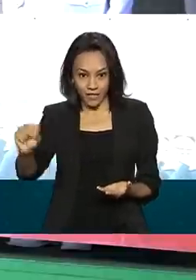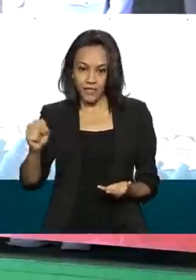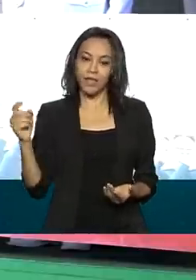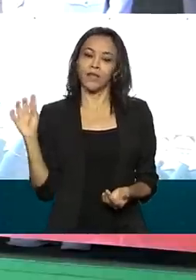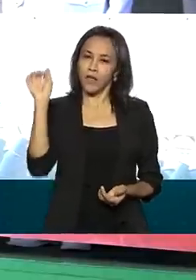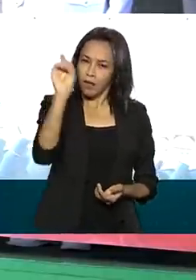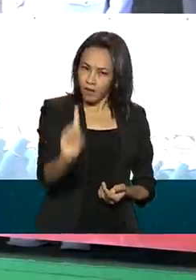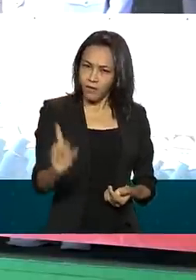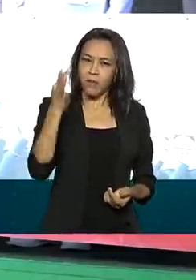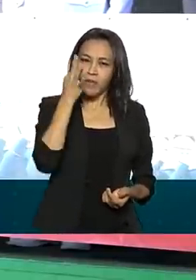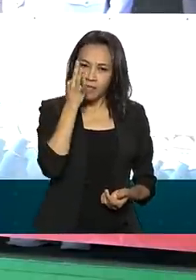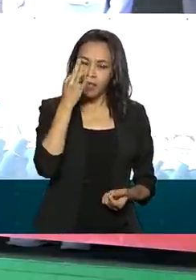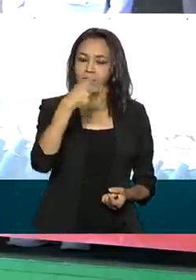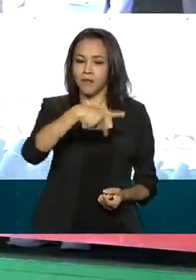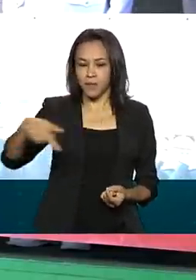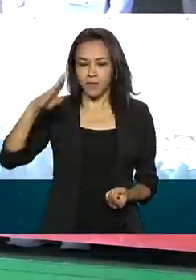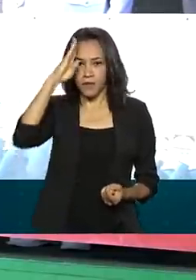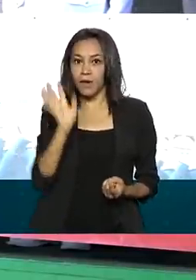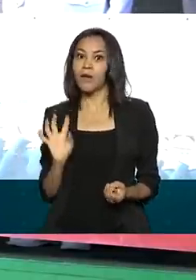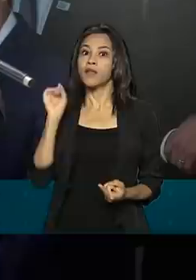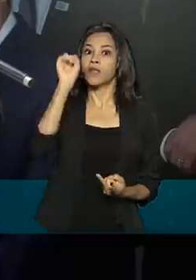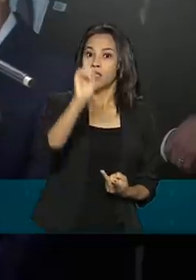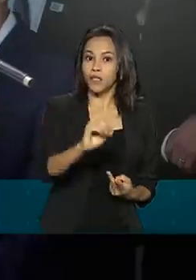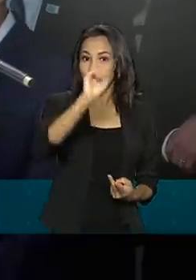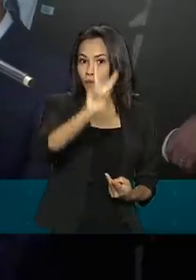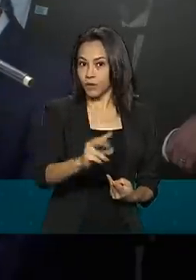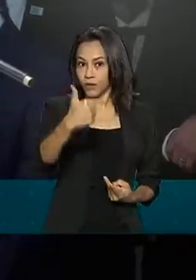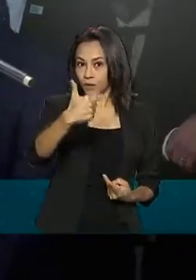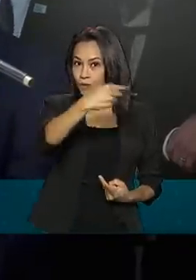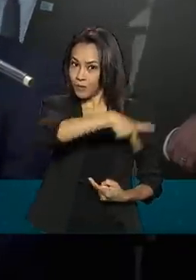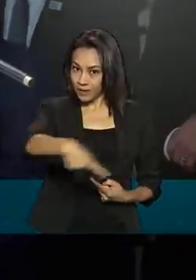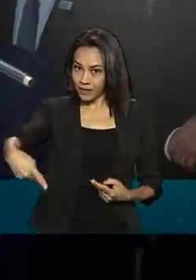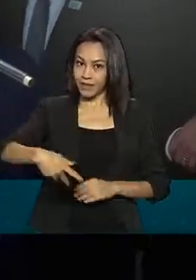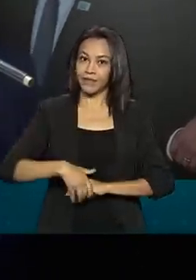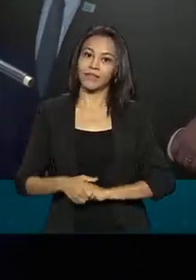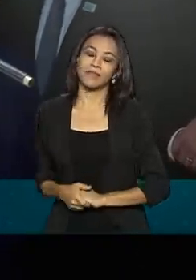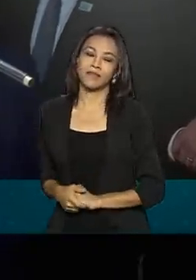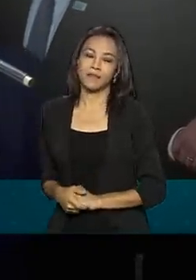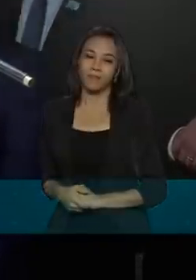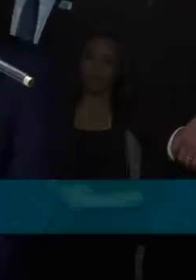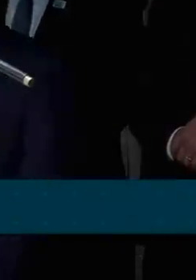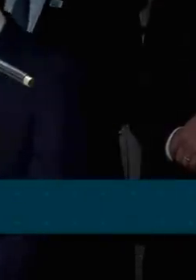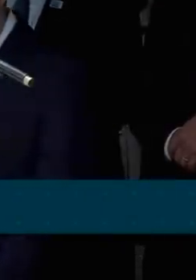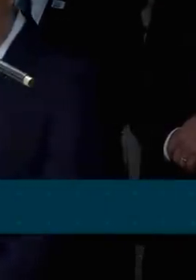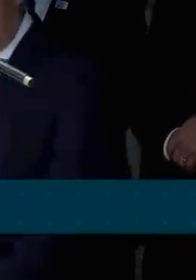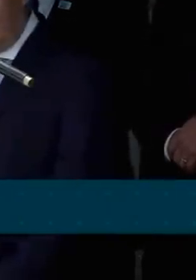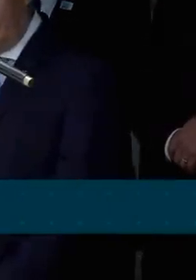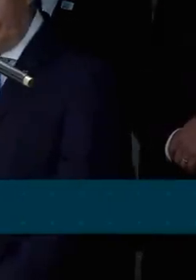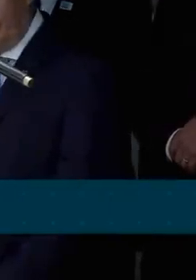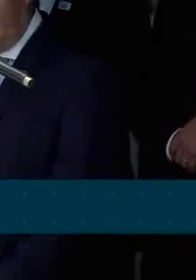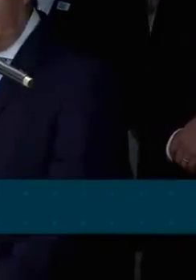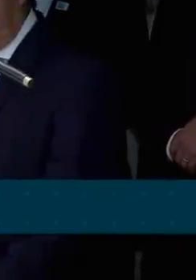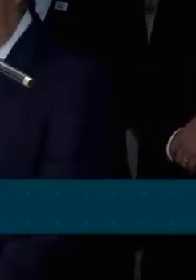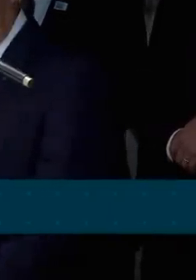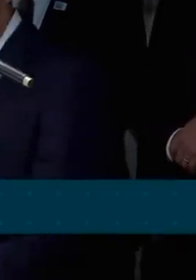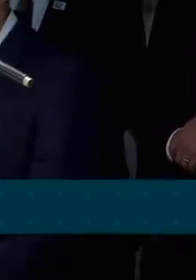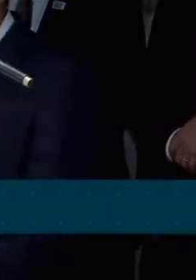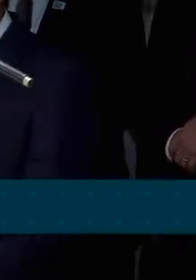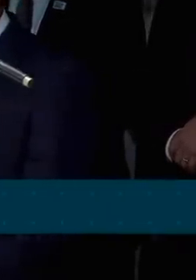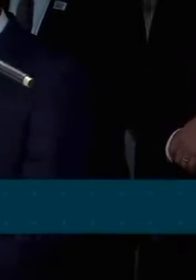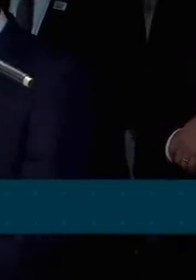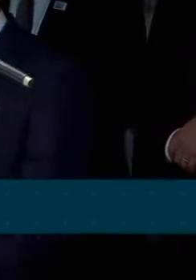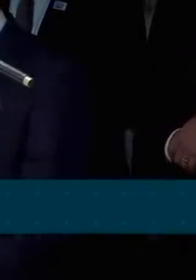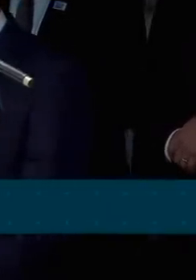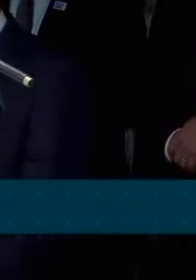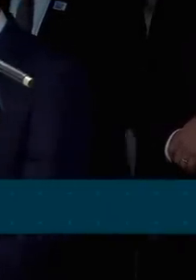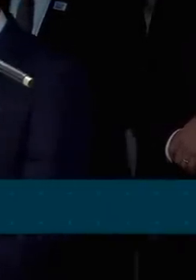Bolsonaro, do vice-presidente Hamilton Mourão. A vocês, jovens aspirantes, agora, integrando,